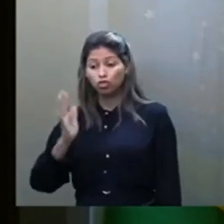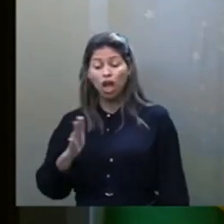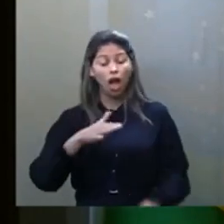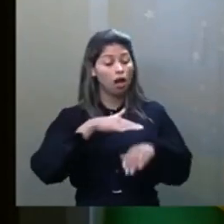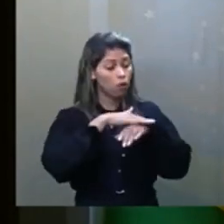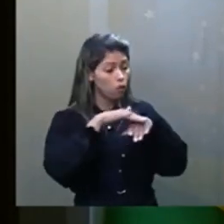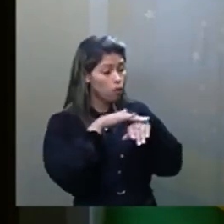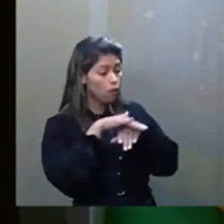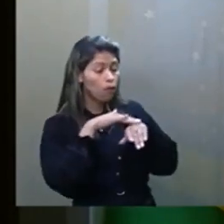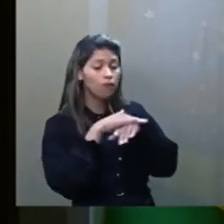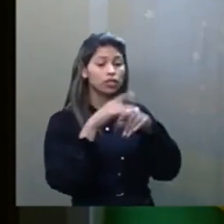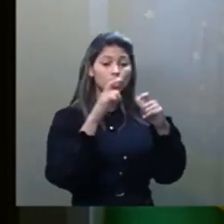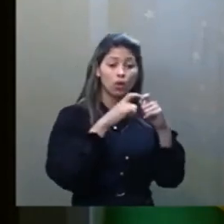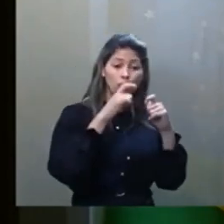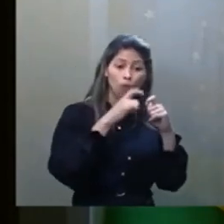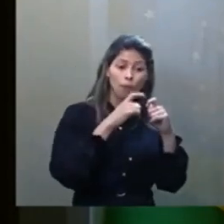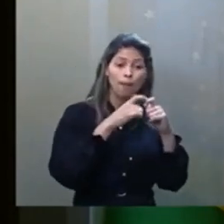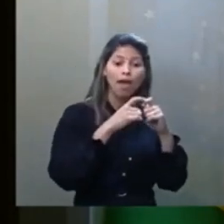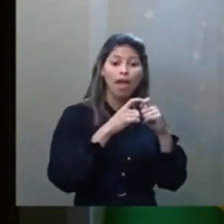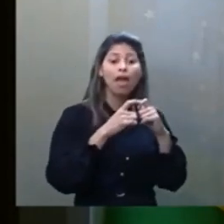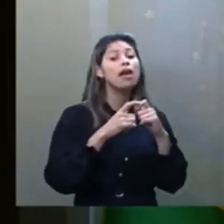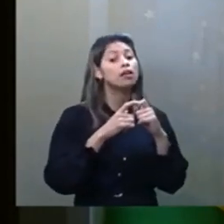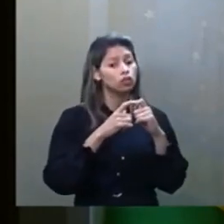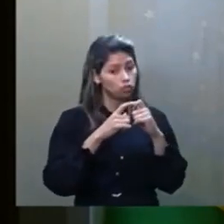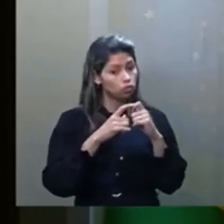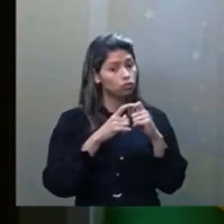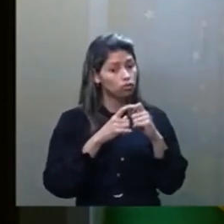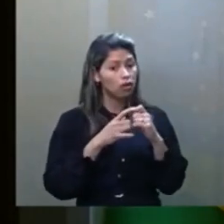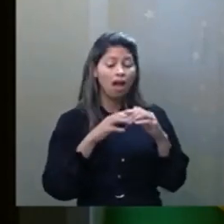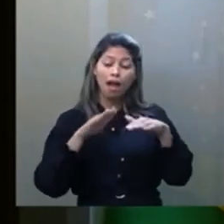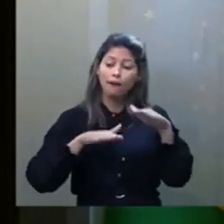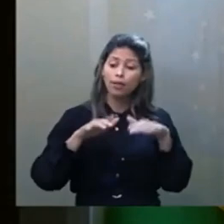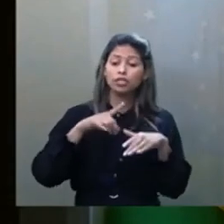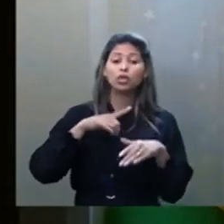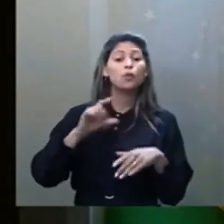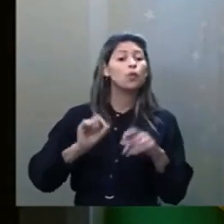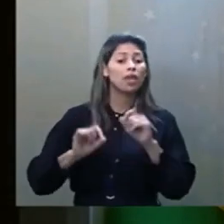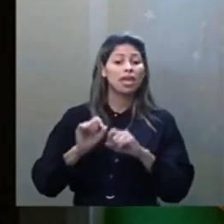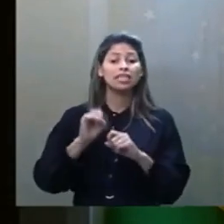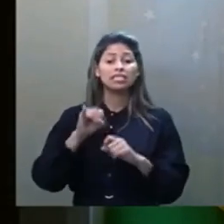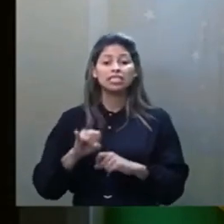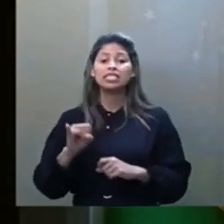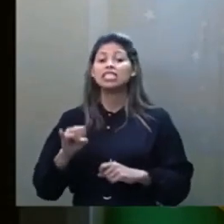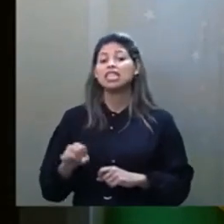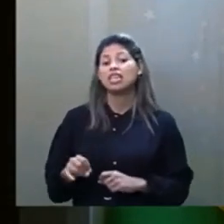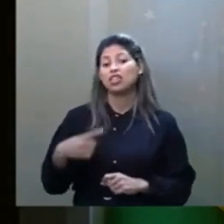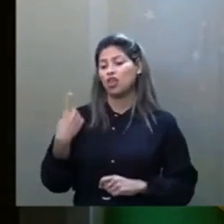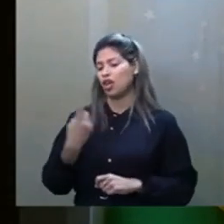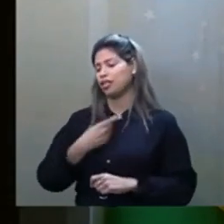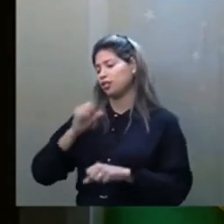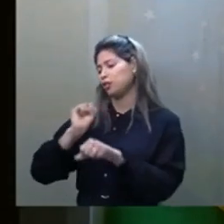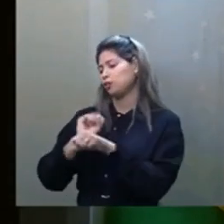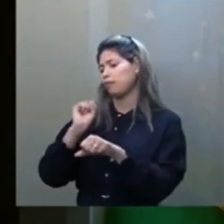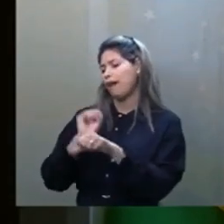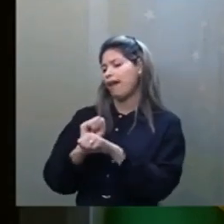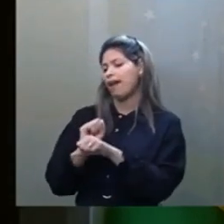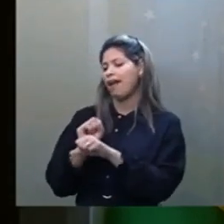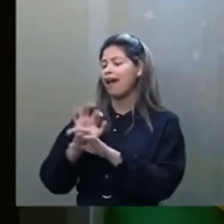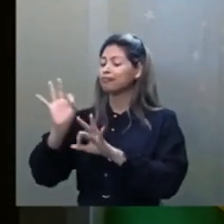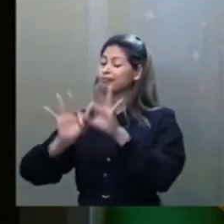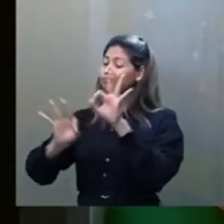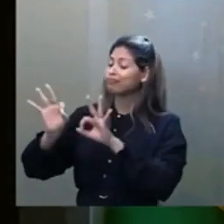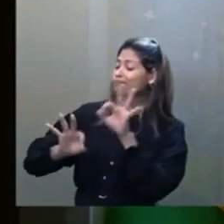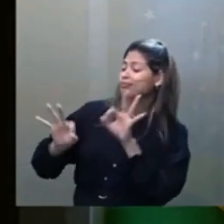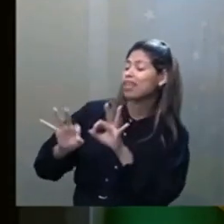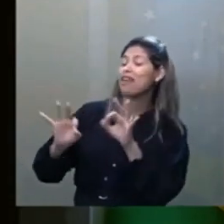olha, a maioria das gravidez é acidental, não é planejada. Porque se for esperar a gente estar cheio do dinheiro, ter terminado os estudos,